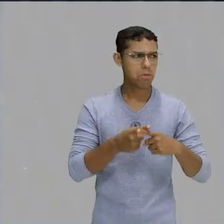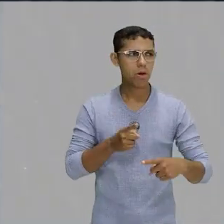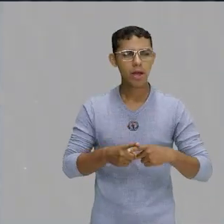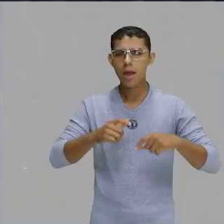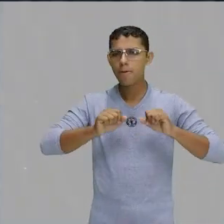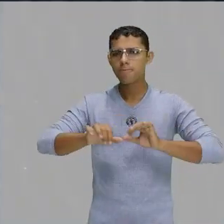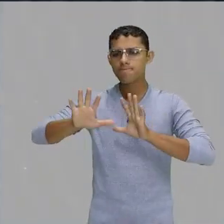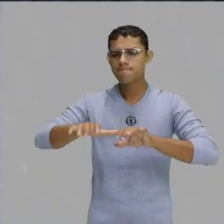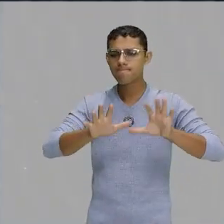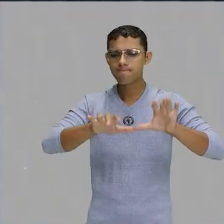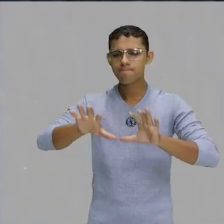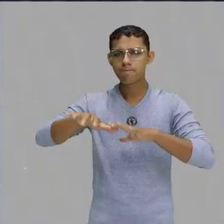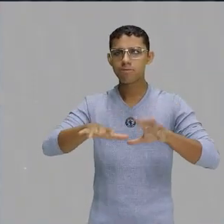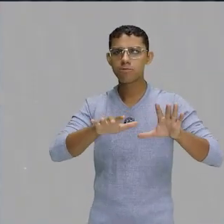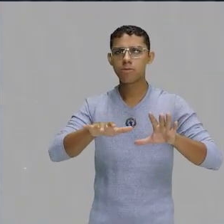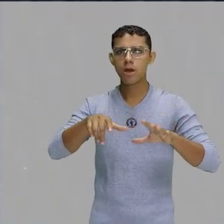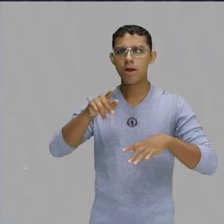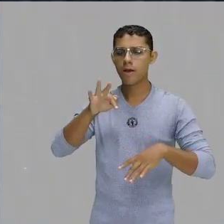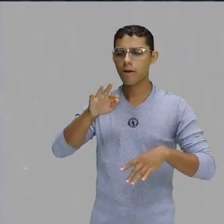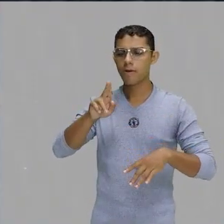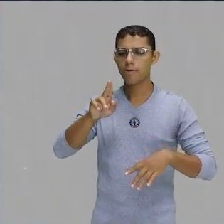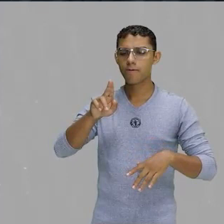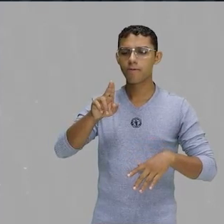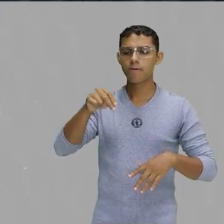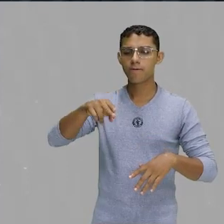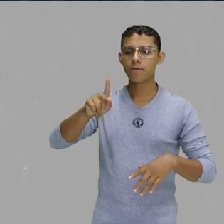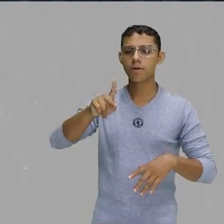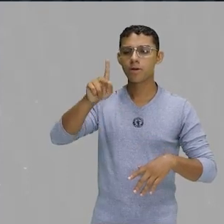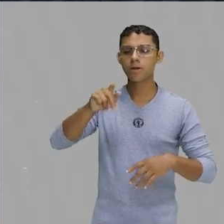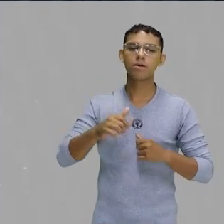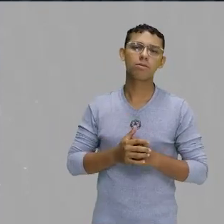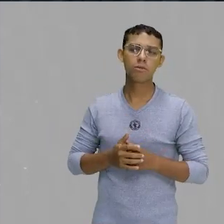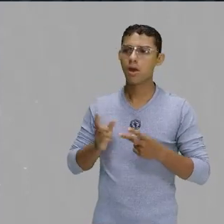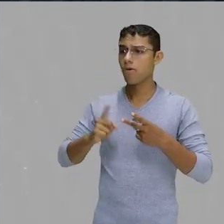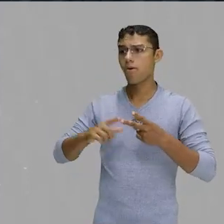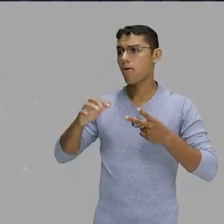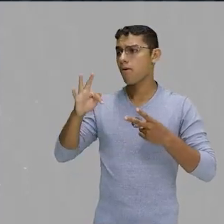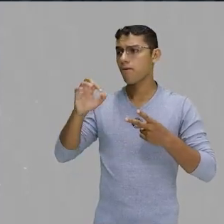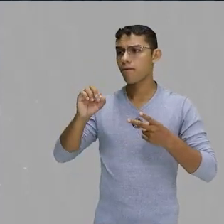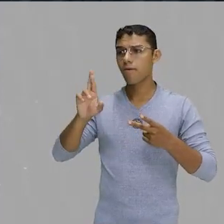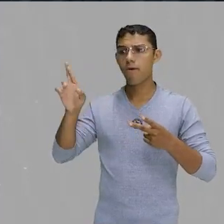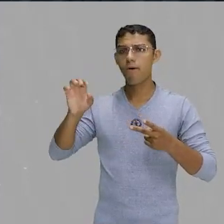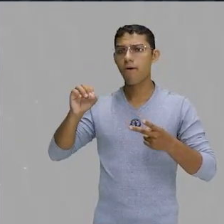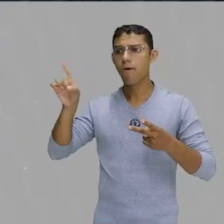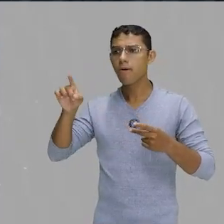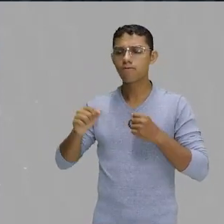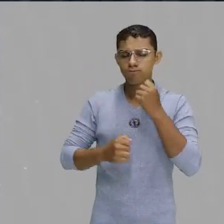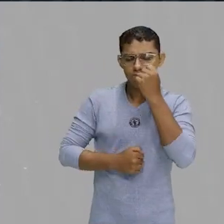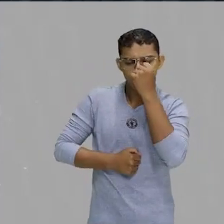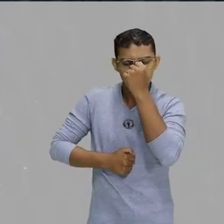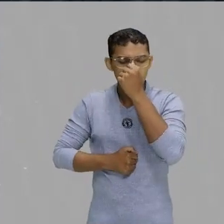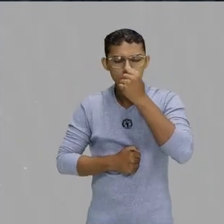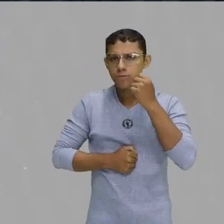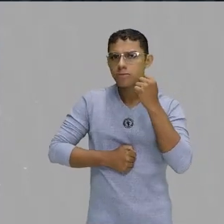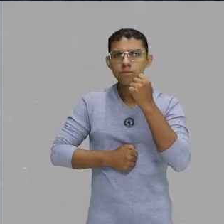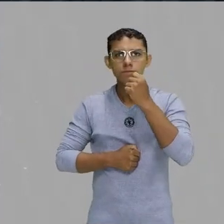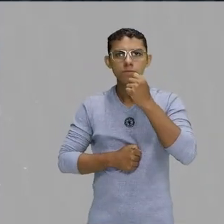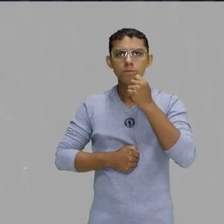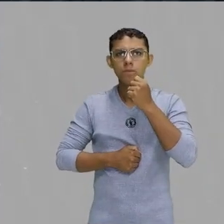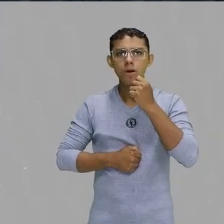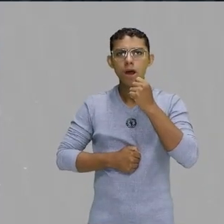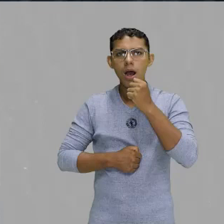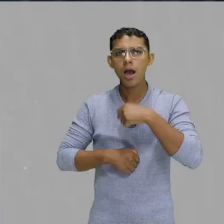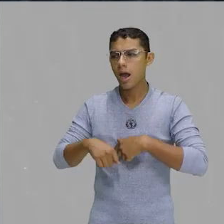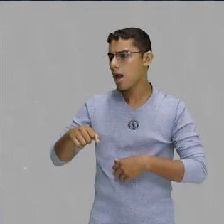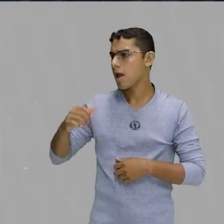tá? É a mesma coisa que perguntar por que o forró é tão popular. Então, varia de cidade, de